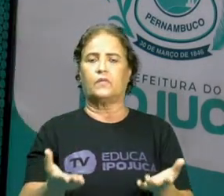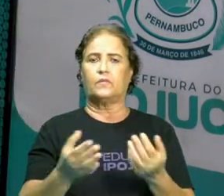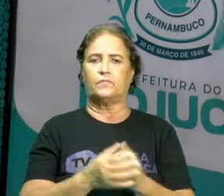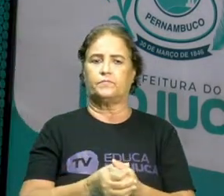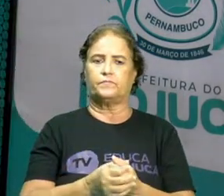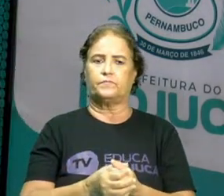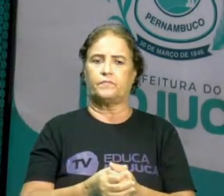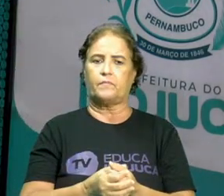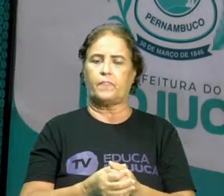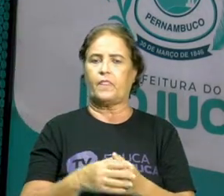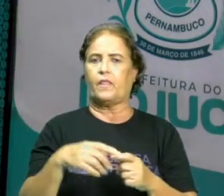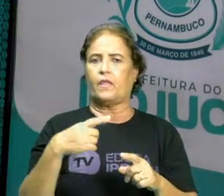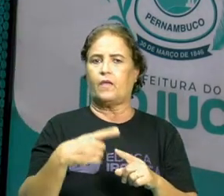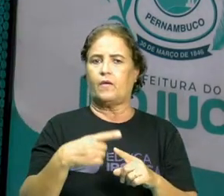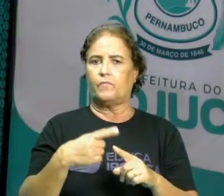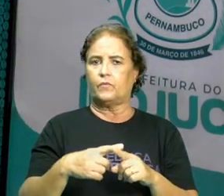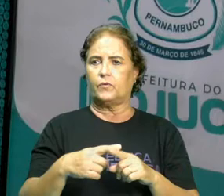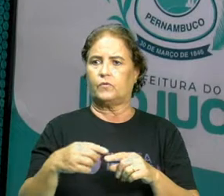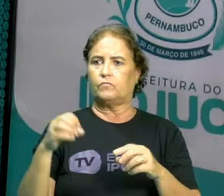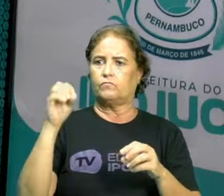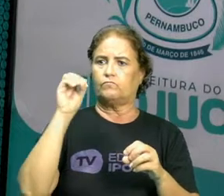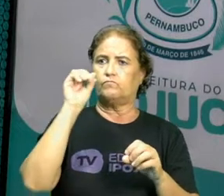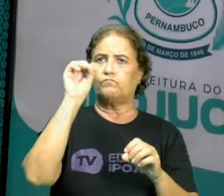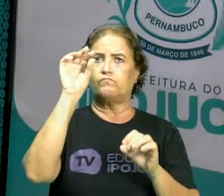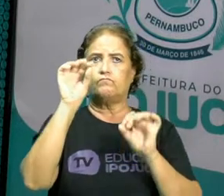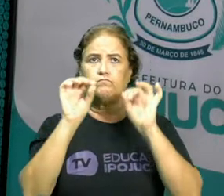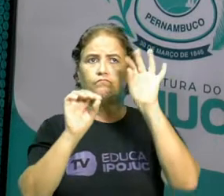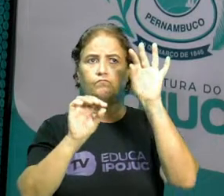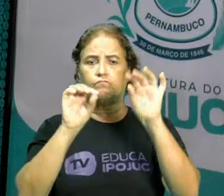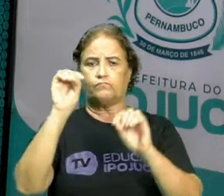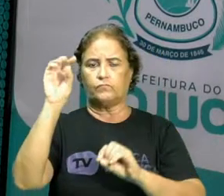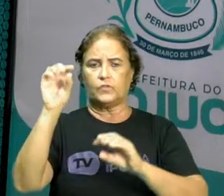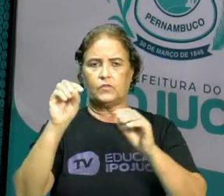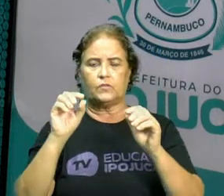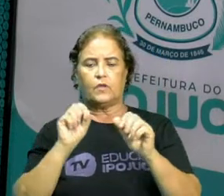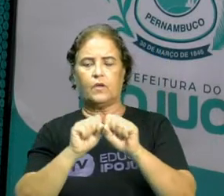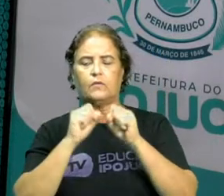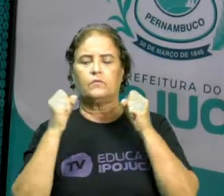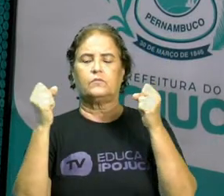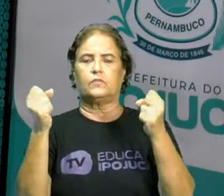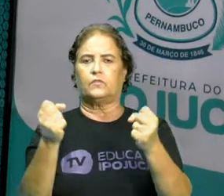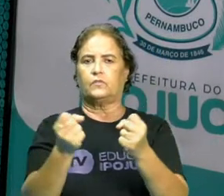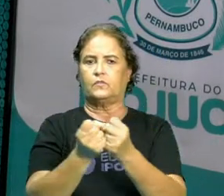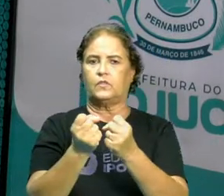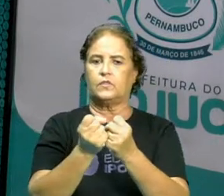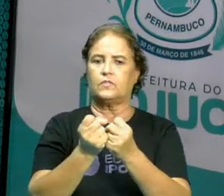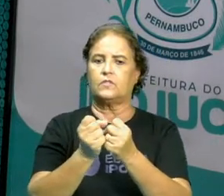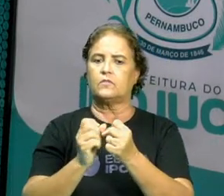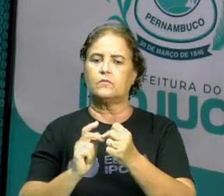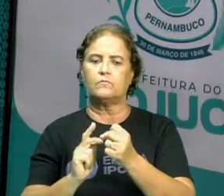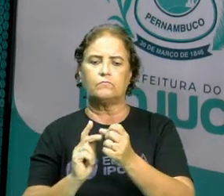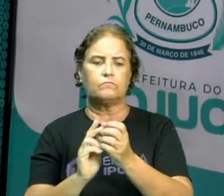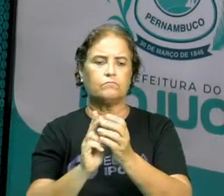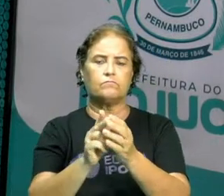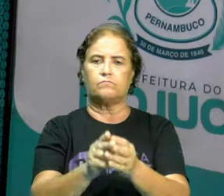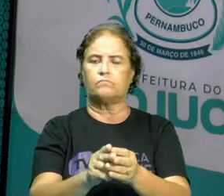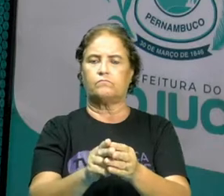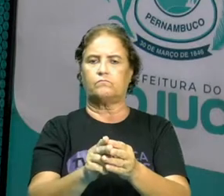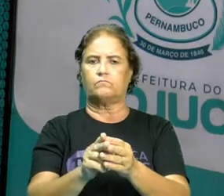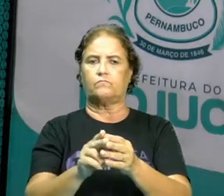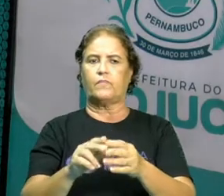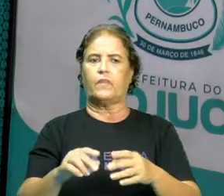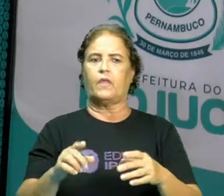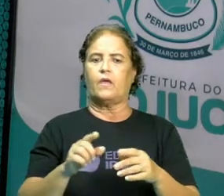É porque o pisca-pisca, ele está em associação em série. Ou seja,